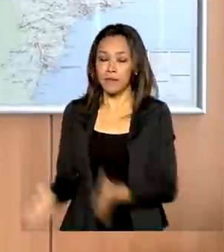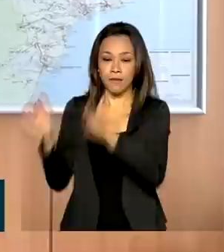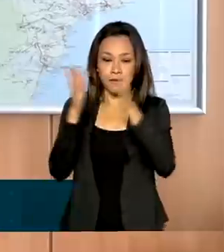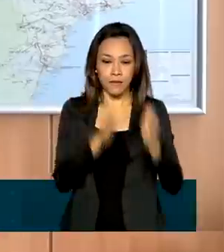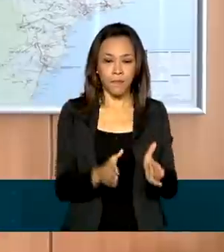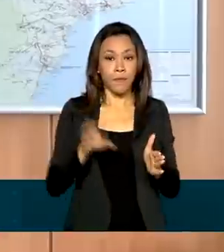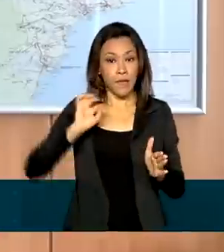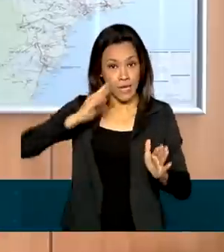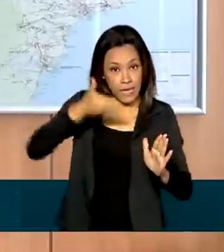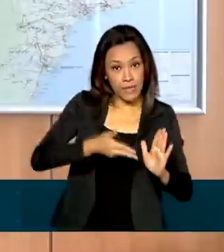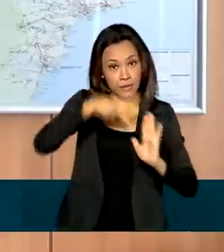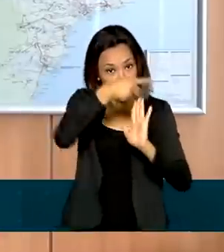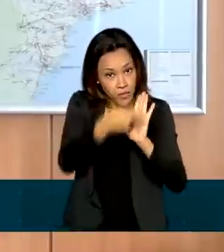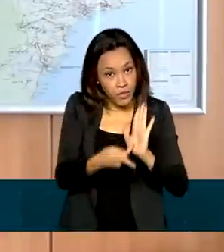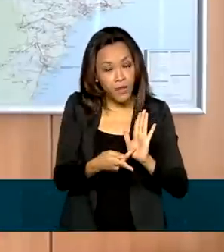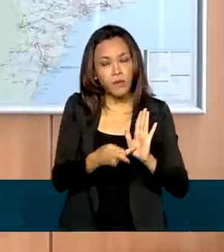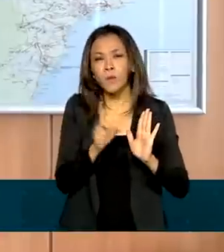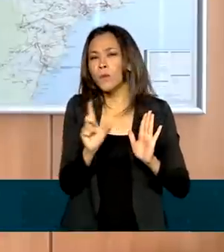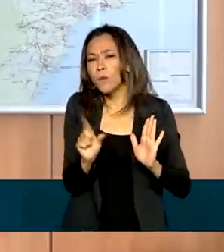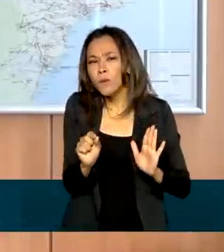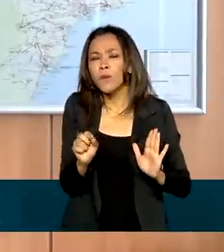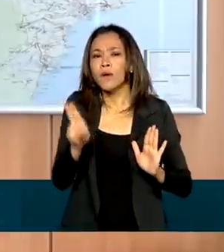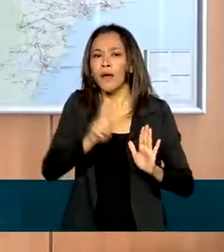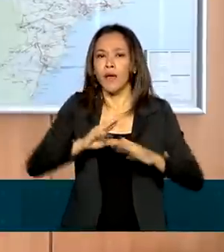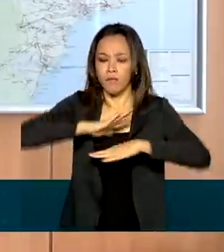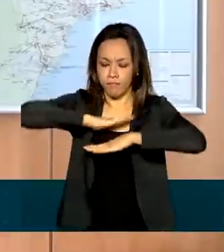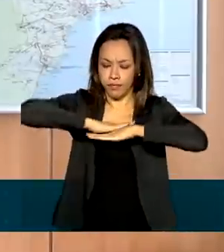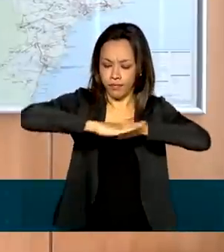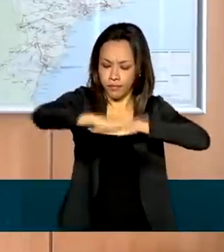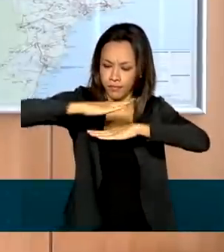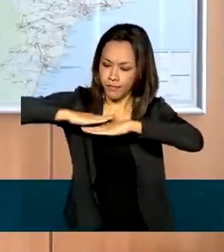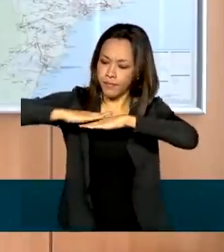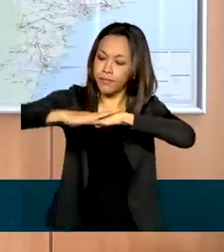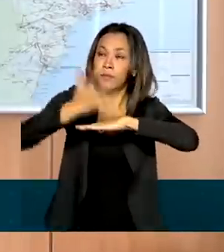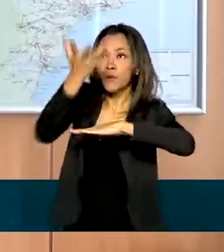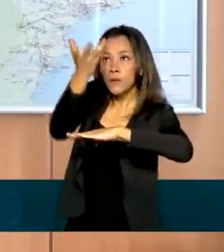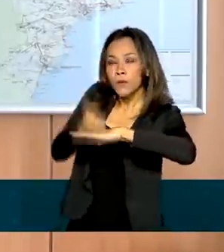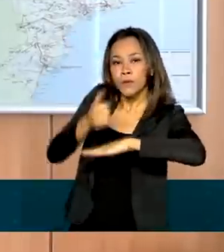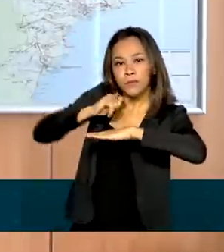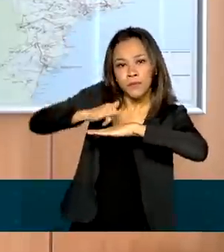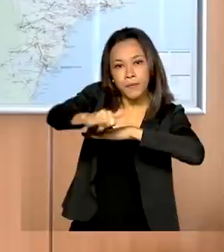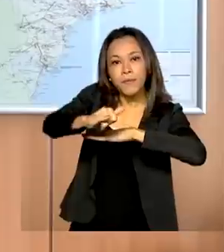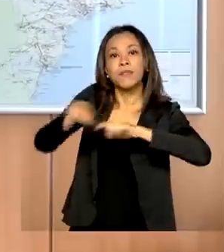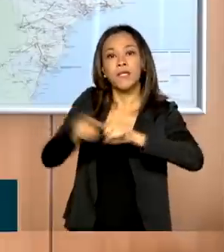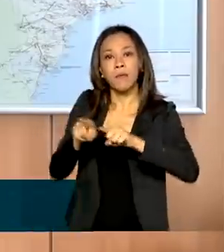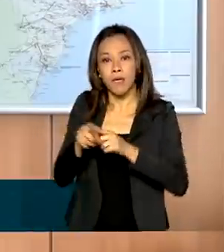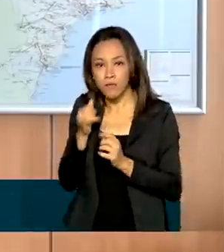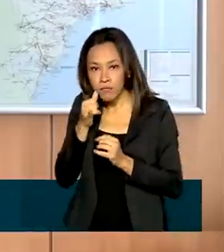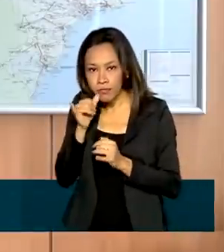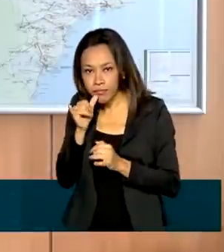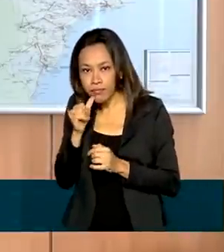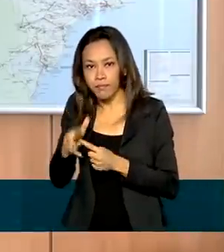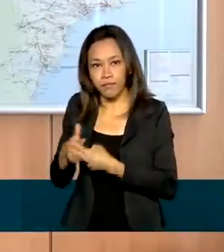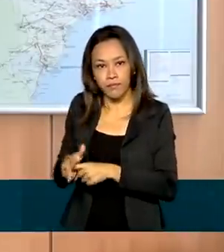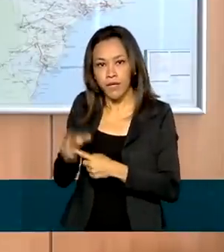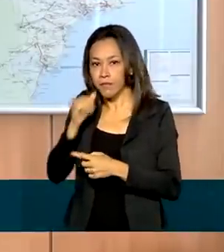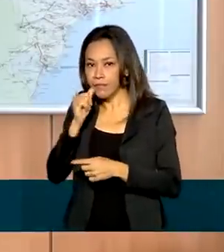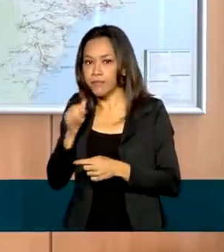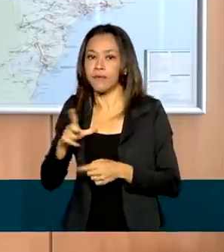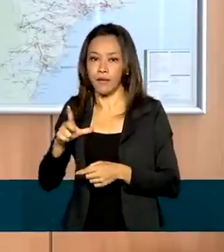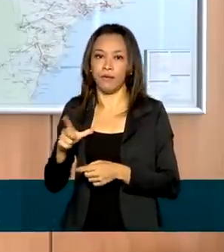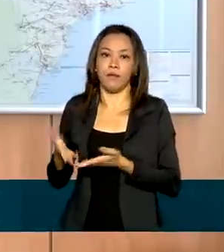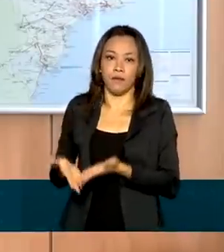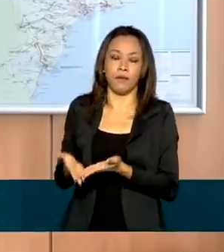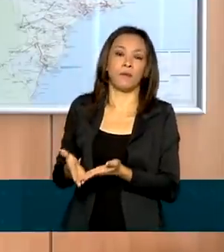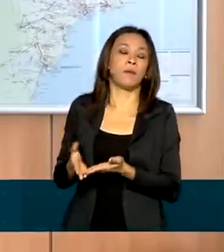a partir de sistemas de geração solar individuais com sistemas de baterias, operando off-grid, ou